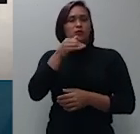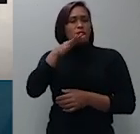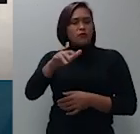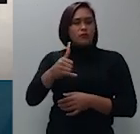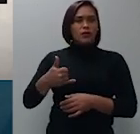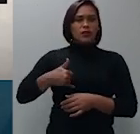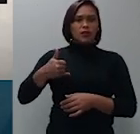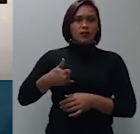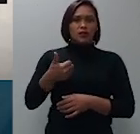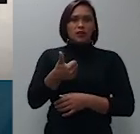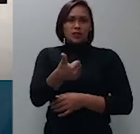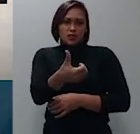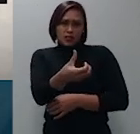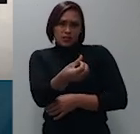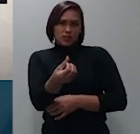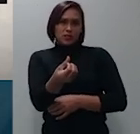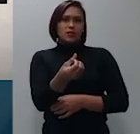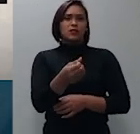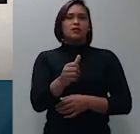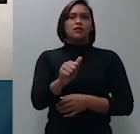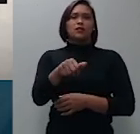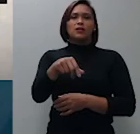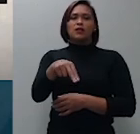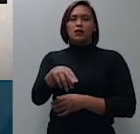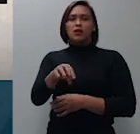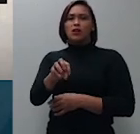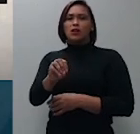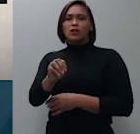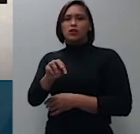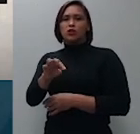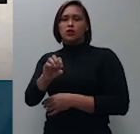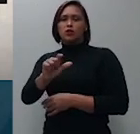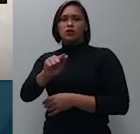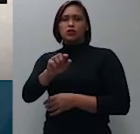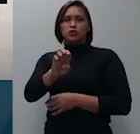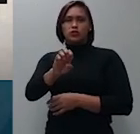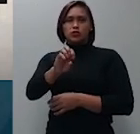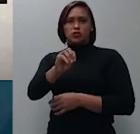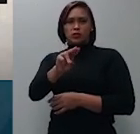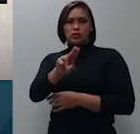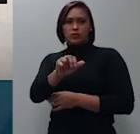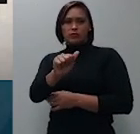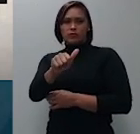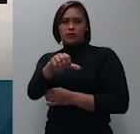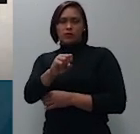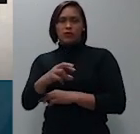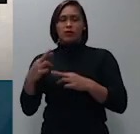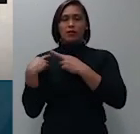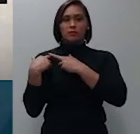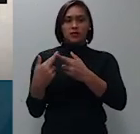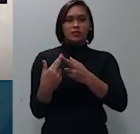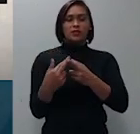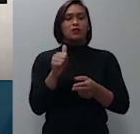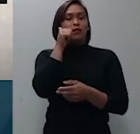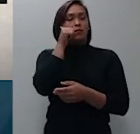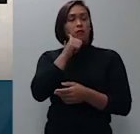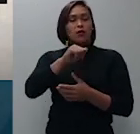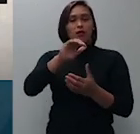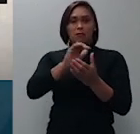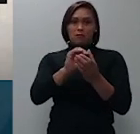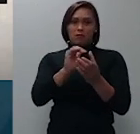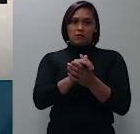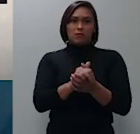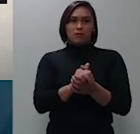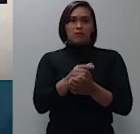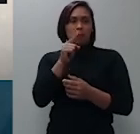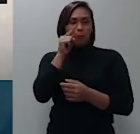Anton Van Cseli e Giovanna Yolanda representados por sua genitora facultando aos interessados